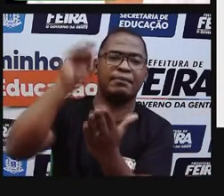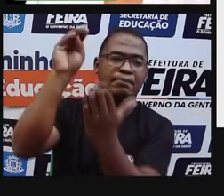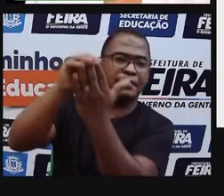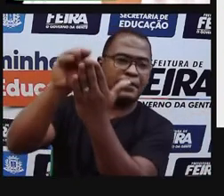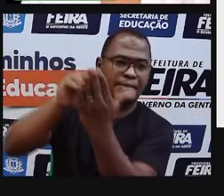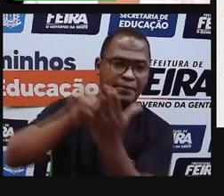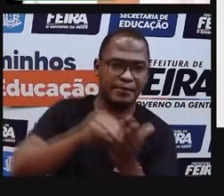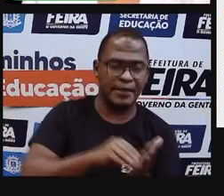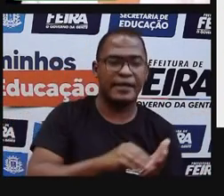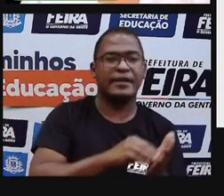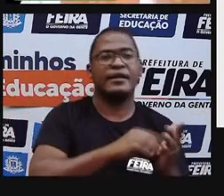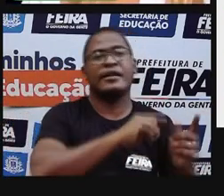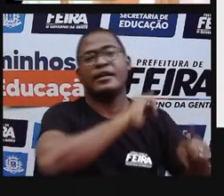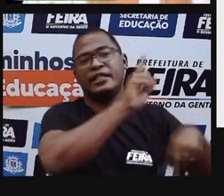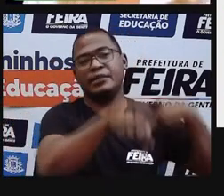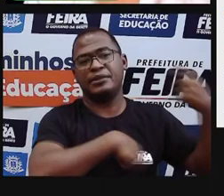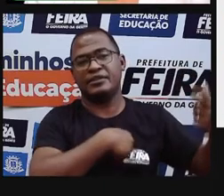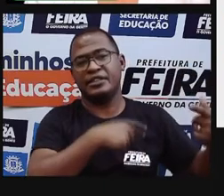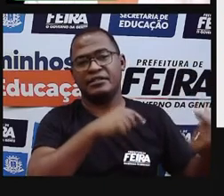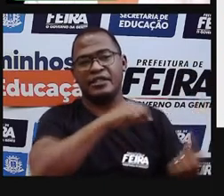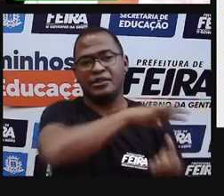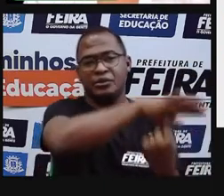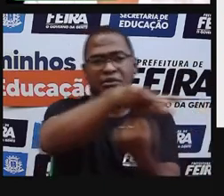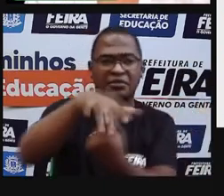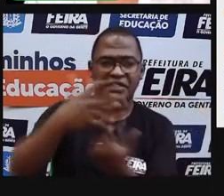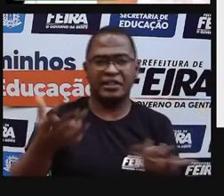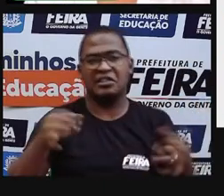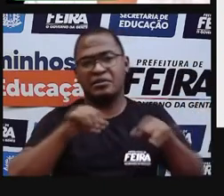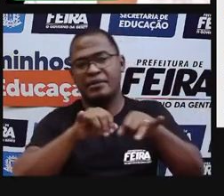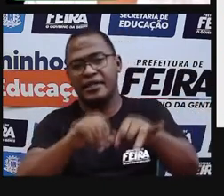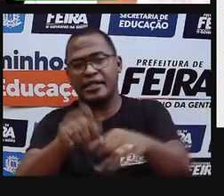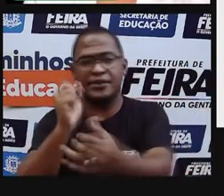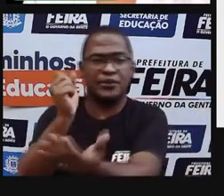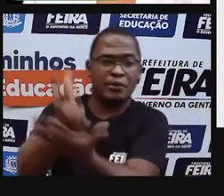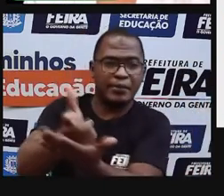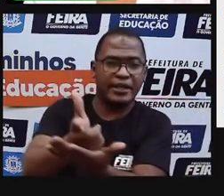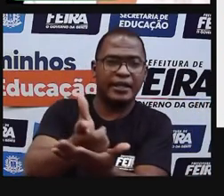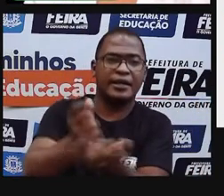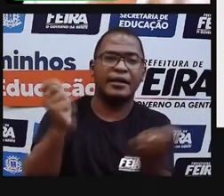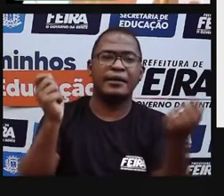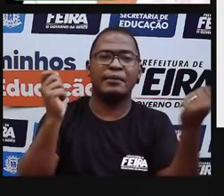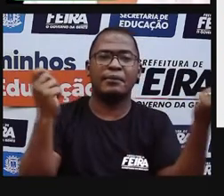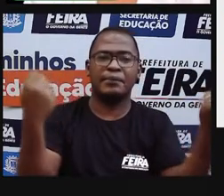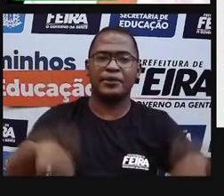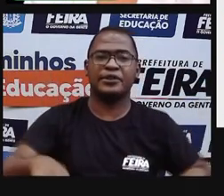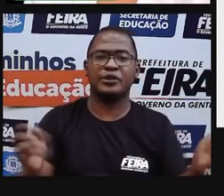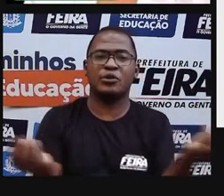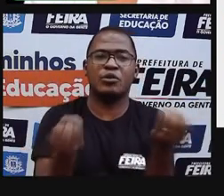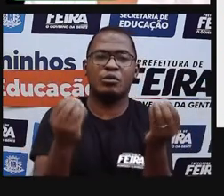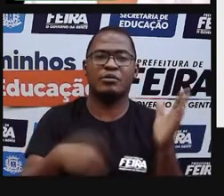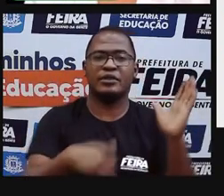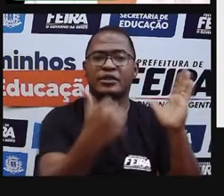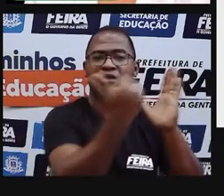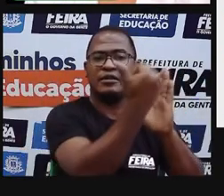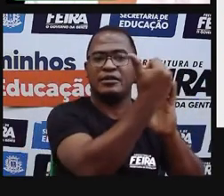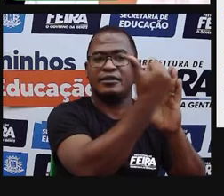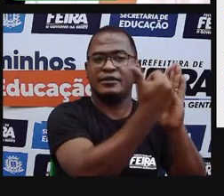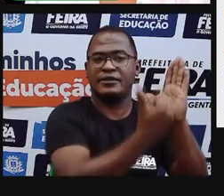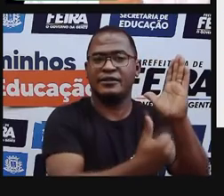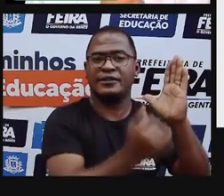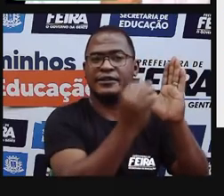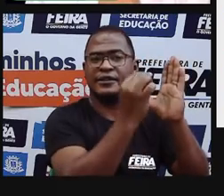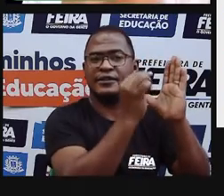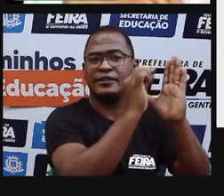gente vai pesquisar o preço. Além da economia, a gente vai melhorar a nossa qualidade de vida. Então, fazer listas de compras e organizar um